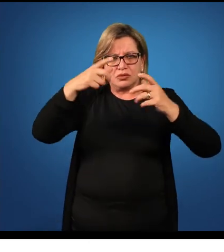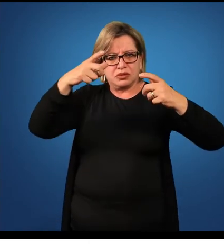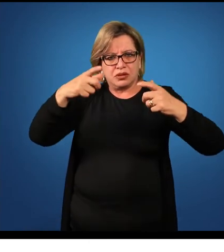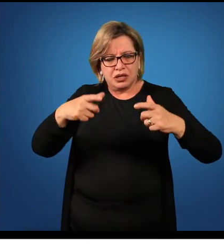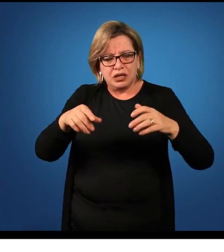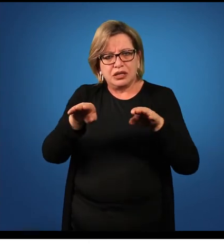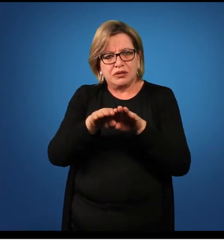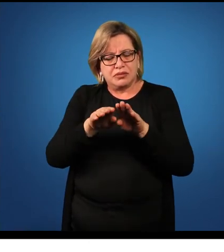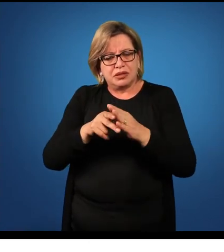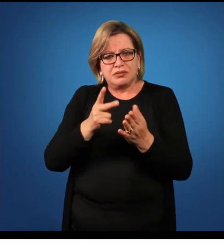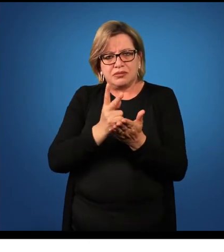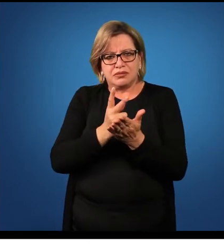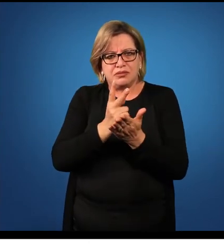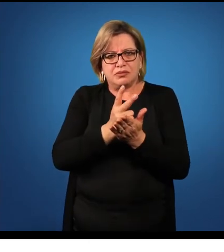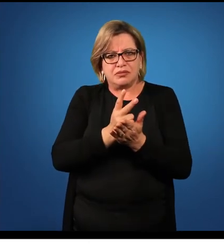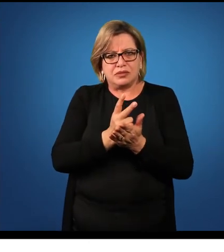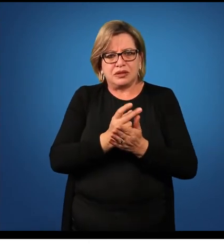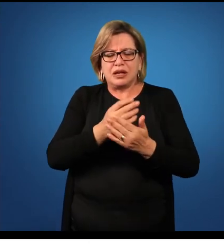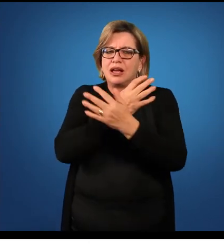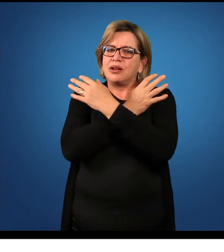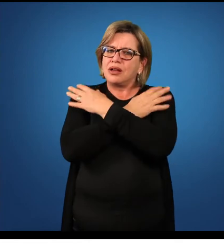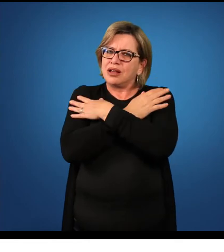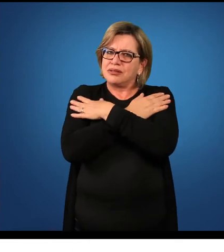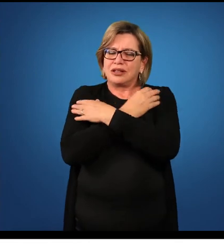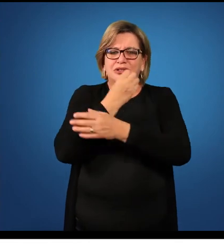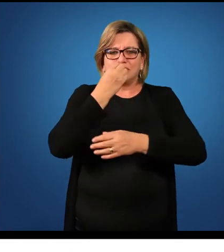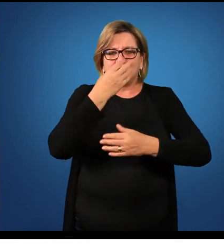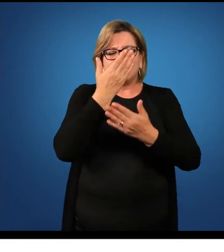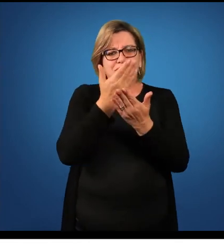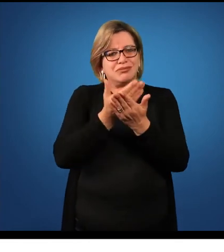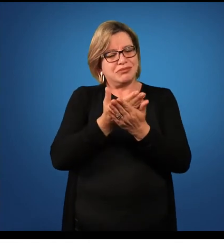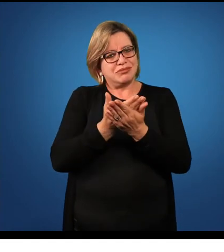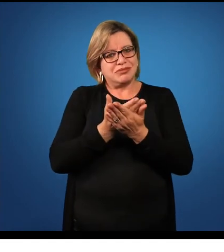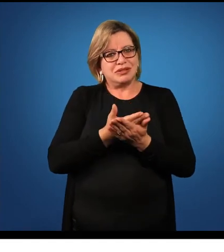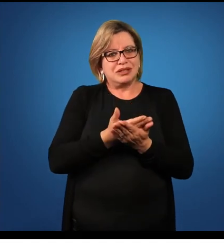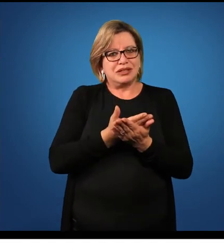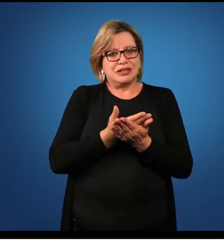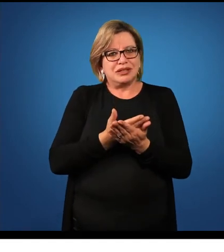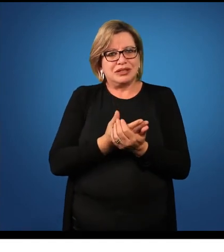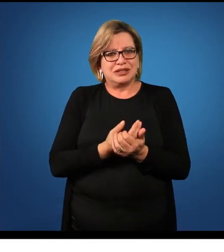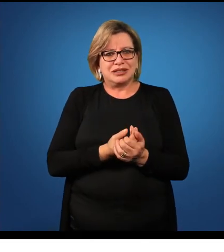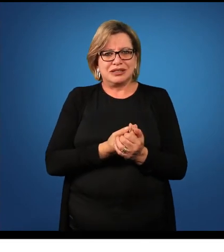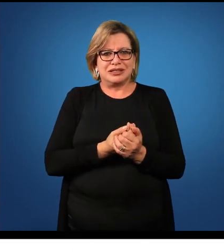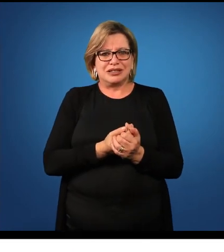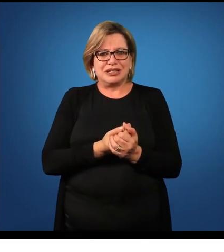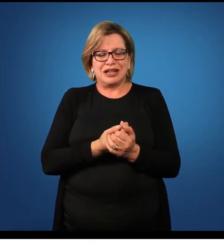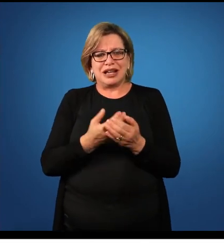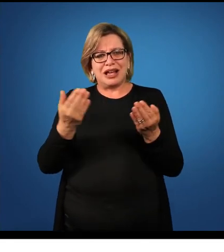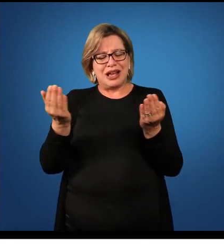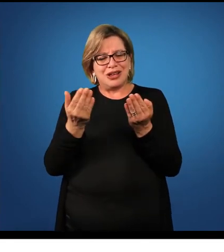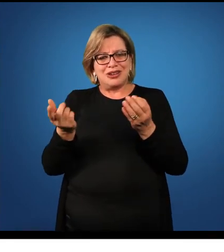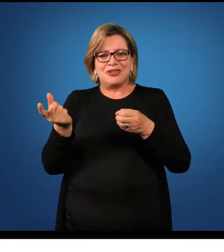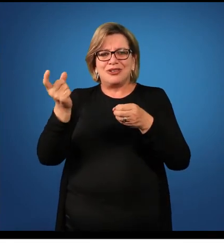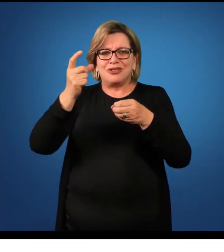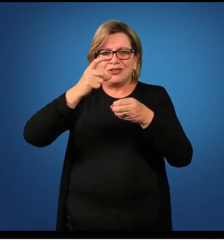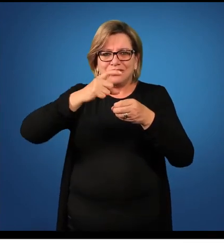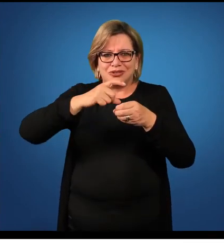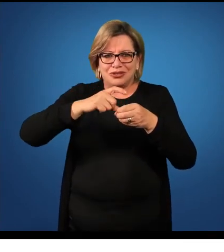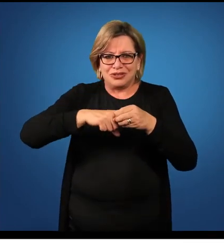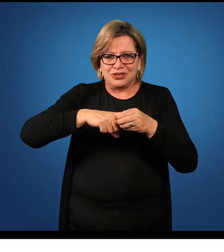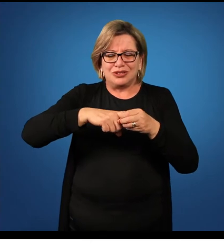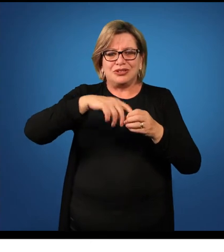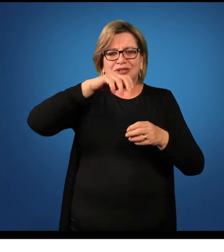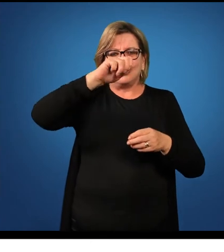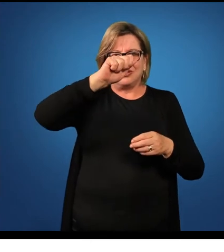continuaremos um abraço bom estudo a todos pessoal estamos de volta então com os adjuntos